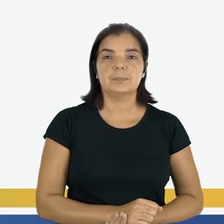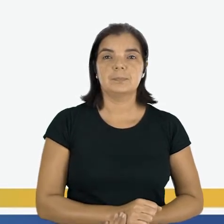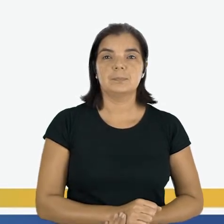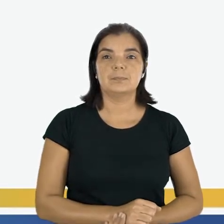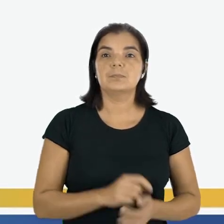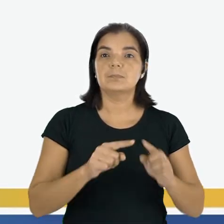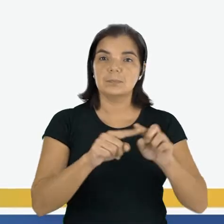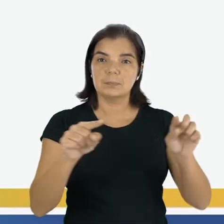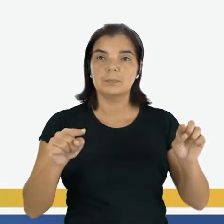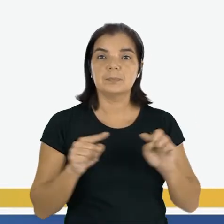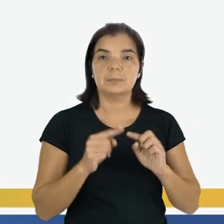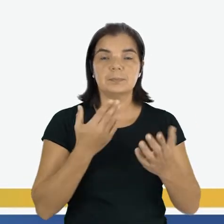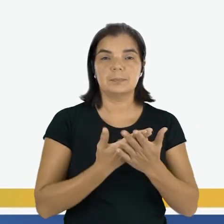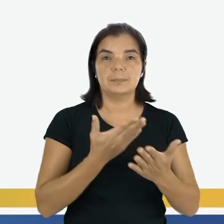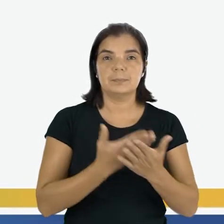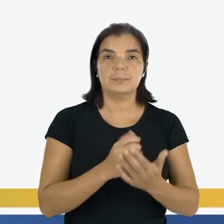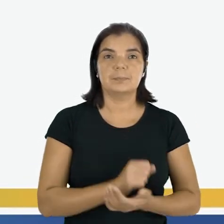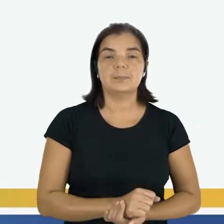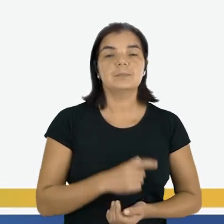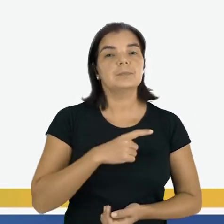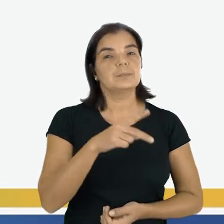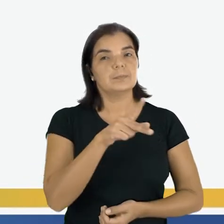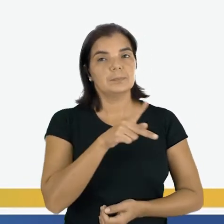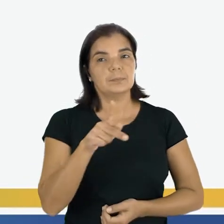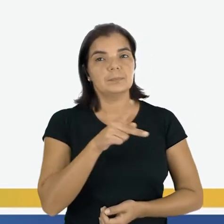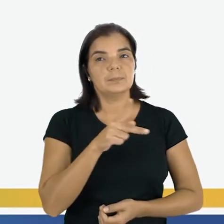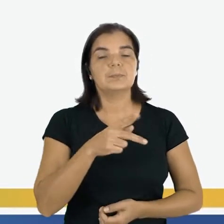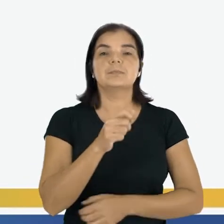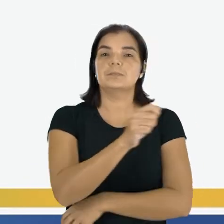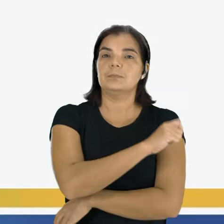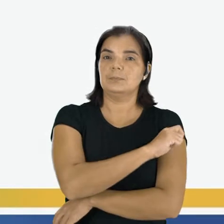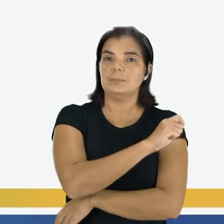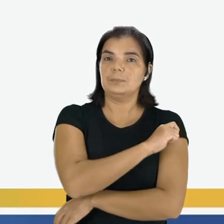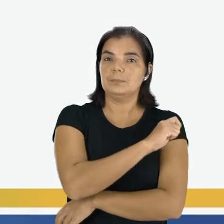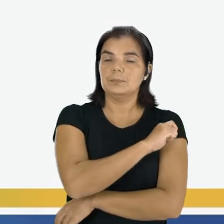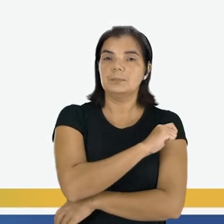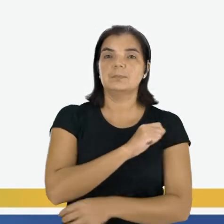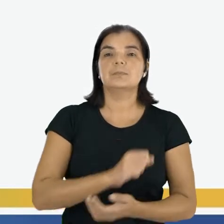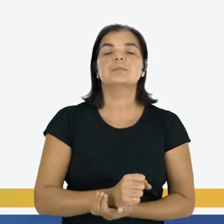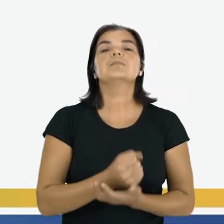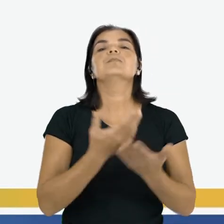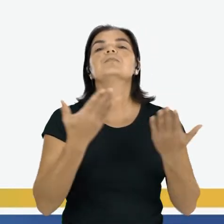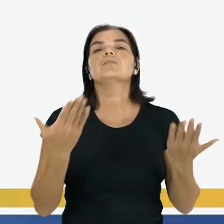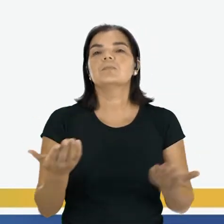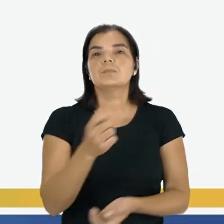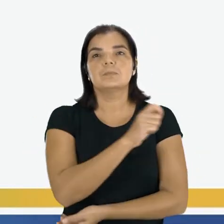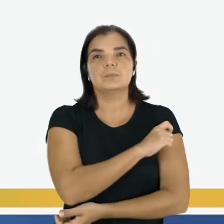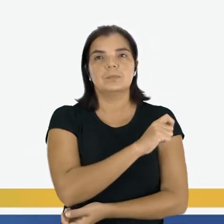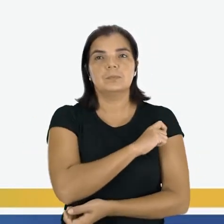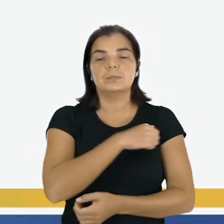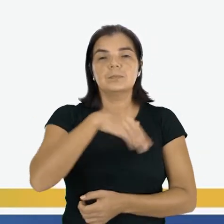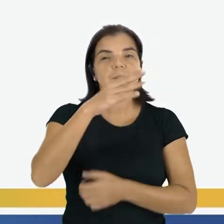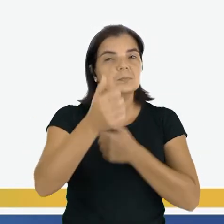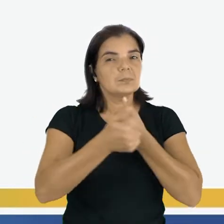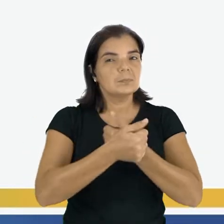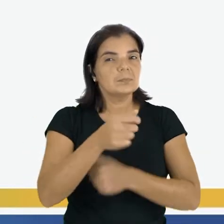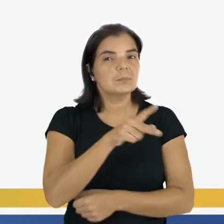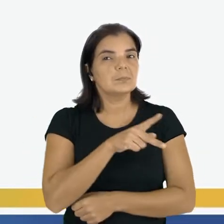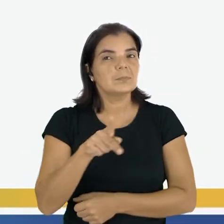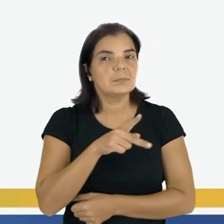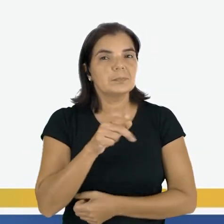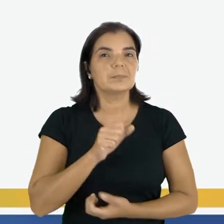É uma sala de aula. Tem a professora, tem os alunos. Qual aluno está mais perto da